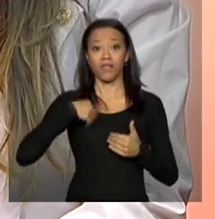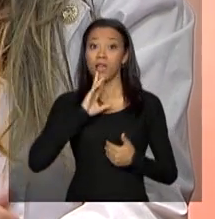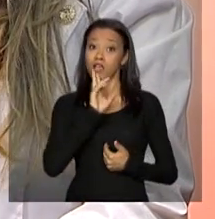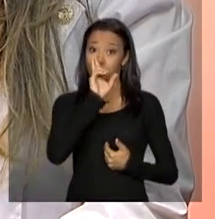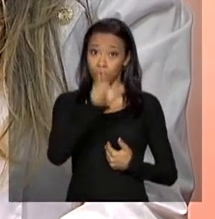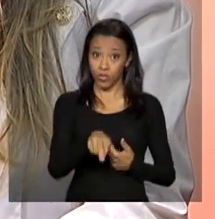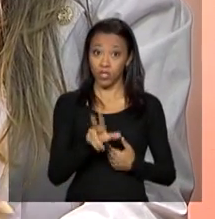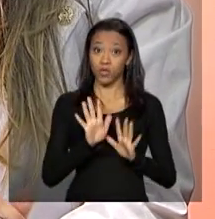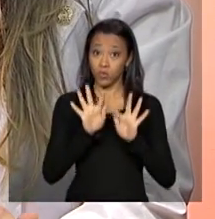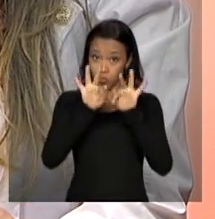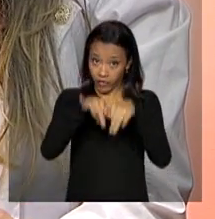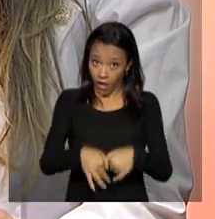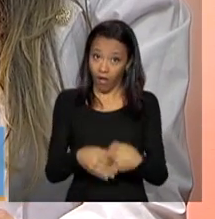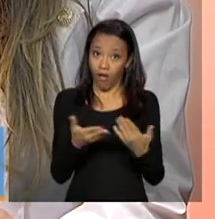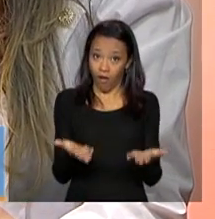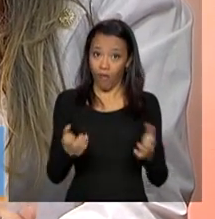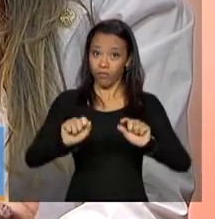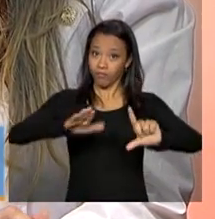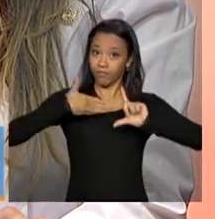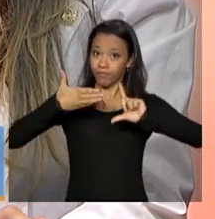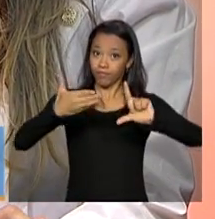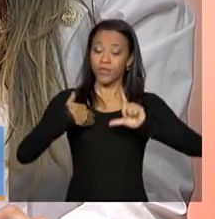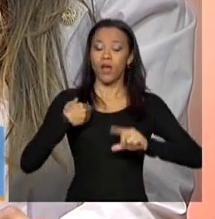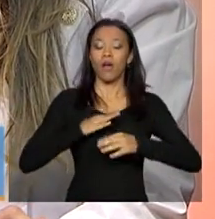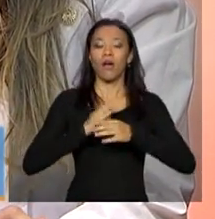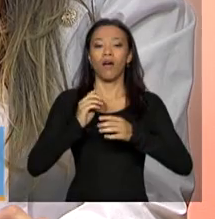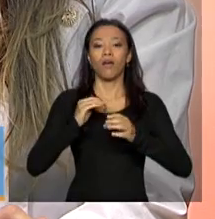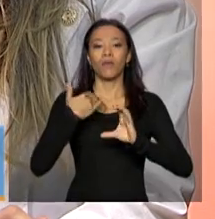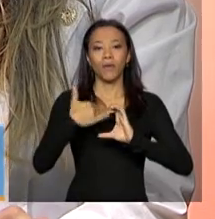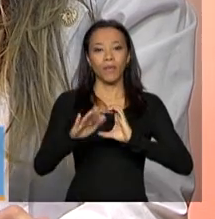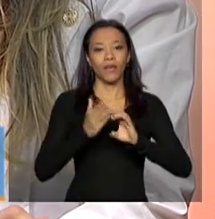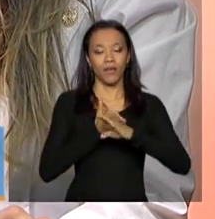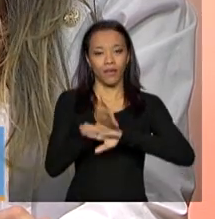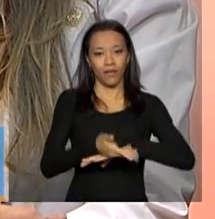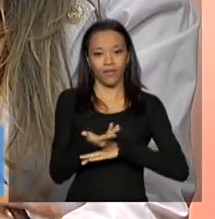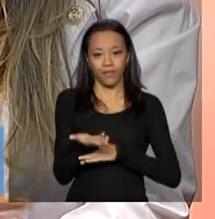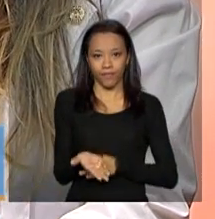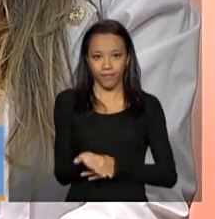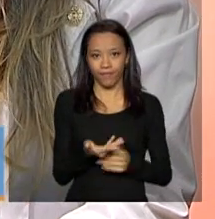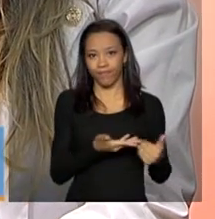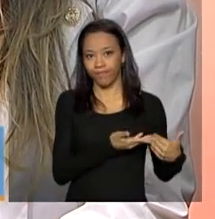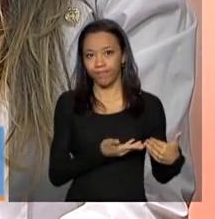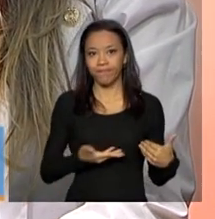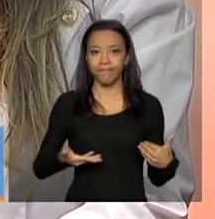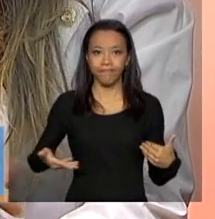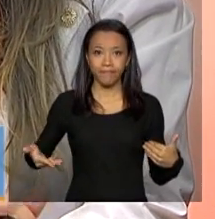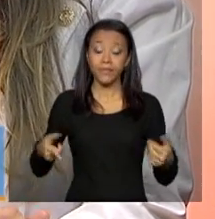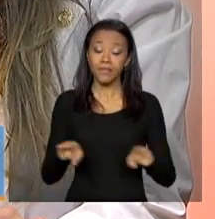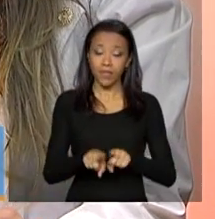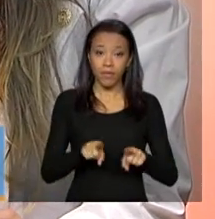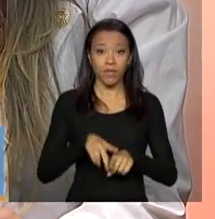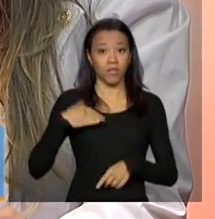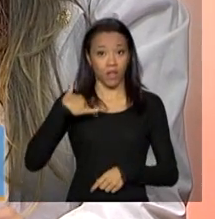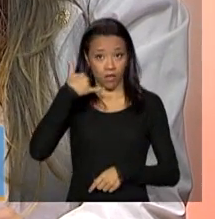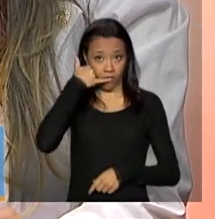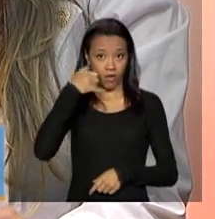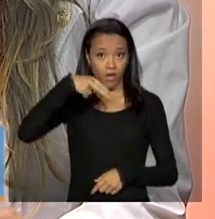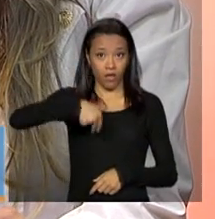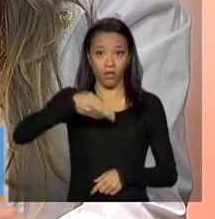bloco. O nosso e-mail é o tele.mds.gov.br. Os telefones da NBR são